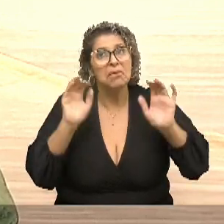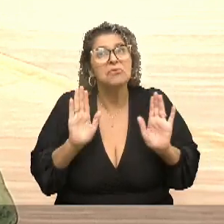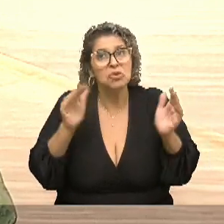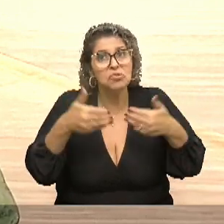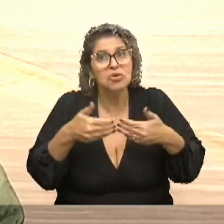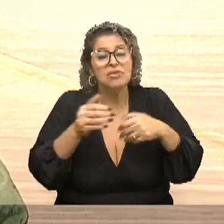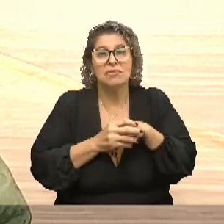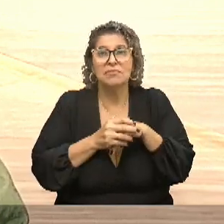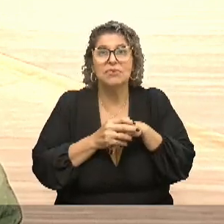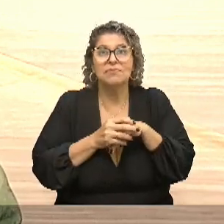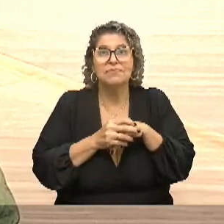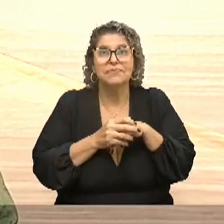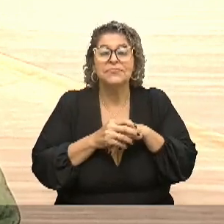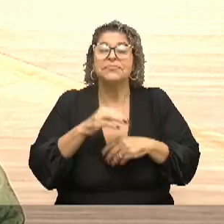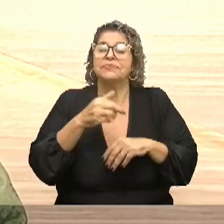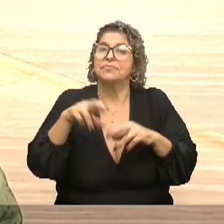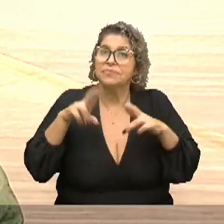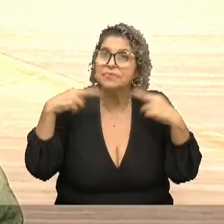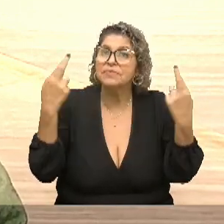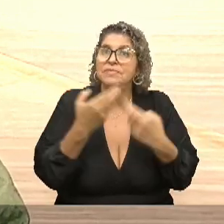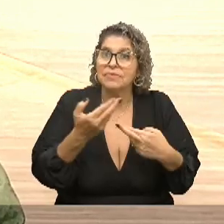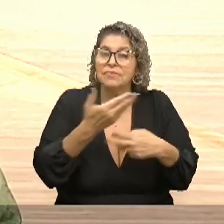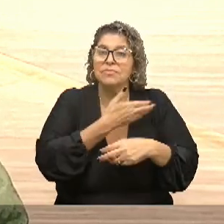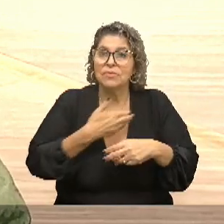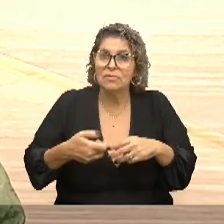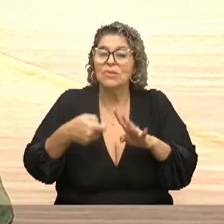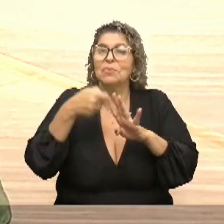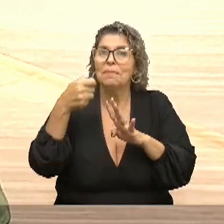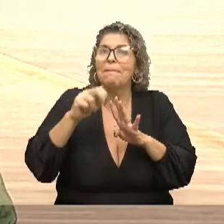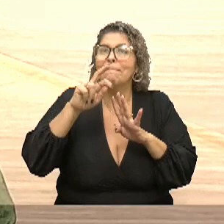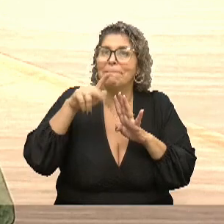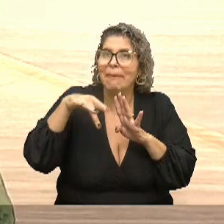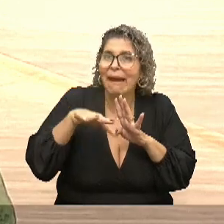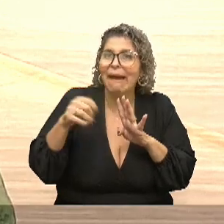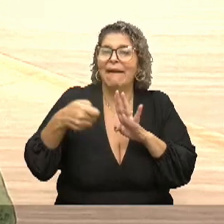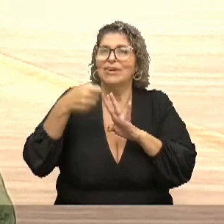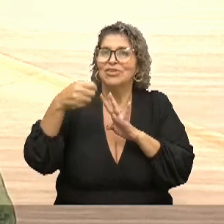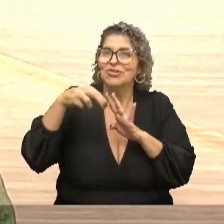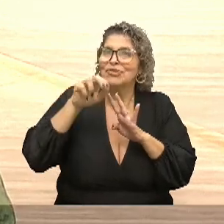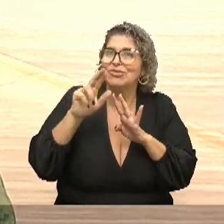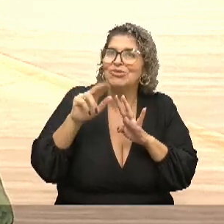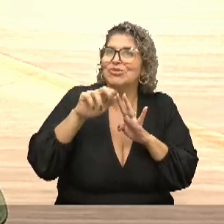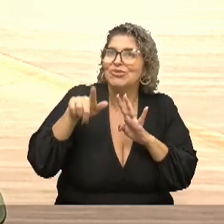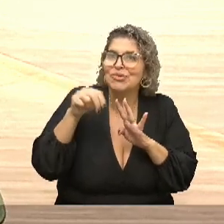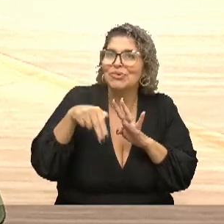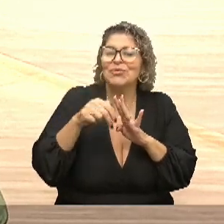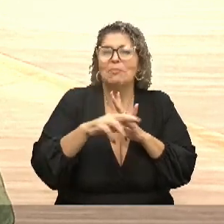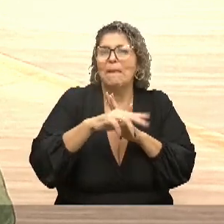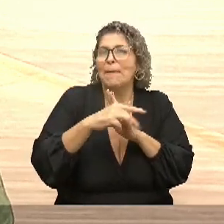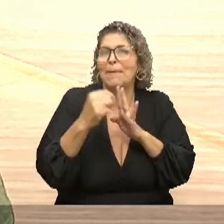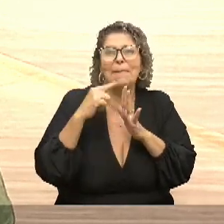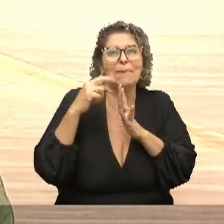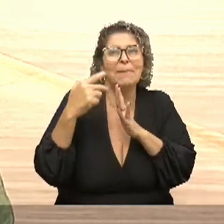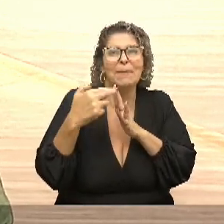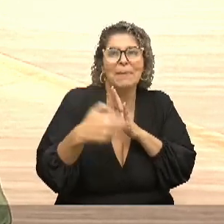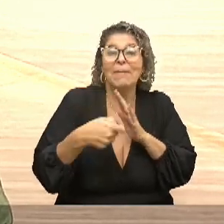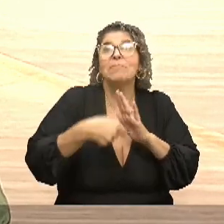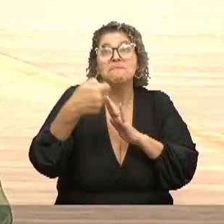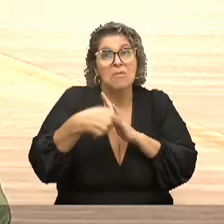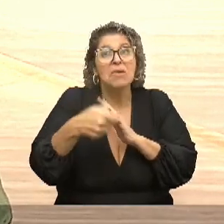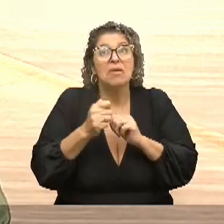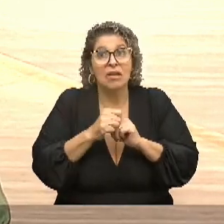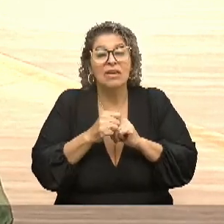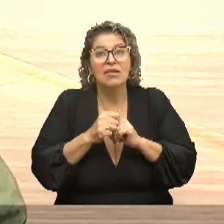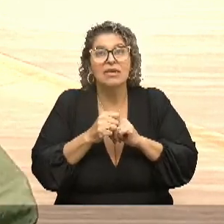Vamos fazer audiências públicas em maio, junho, julho, agosto. Eu conversei com outro vereador, que falou assim,